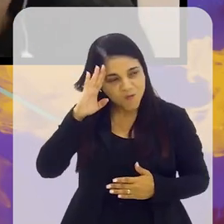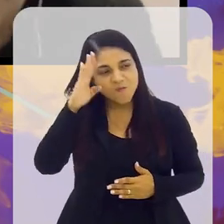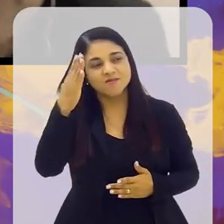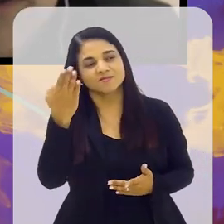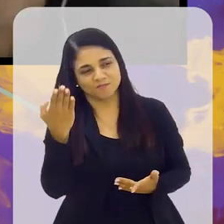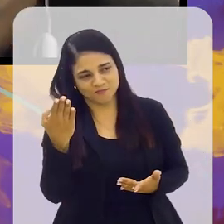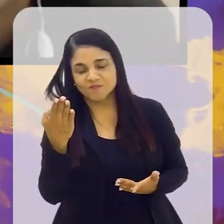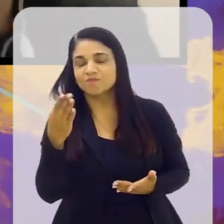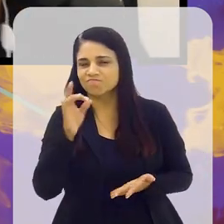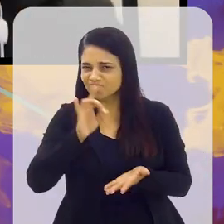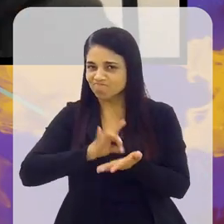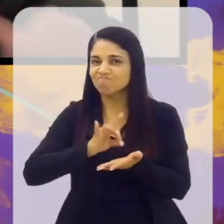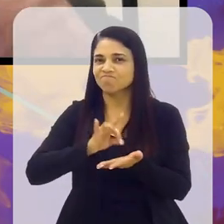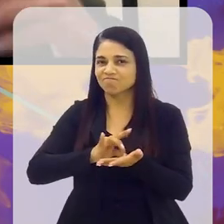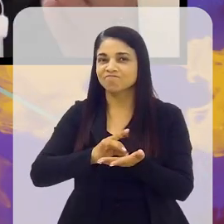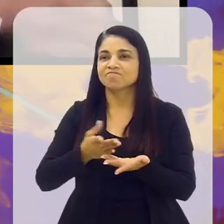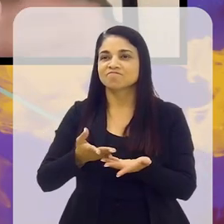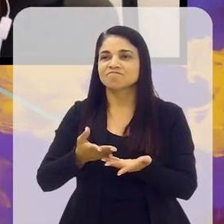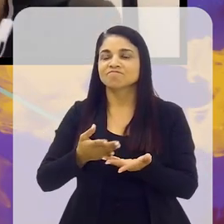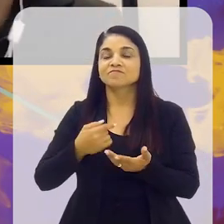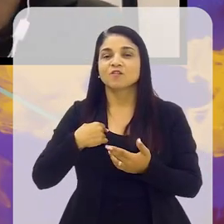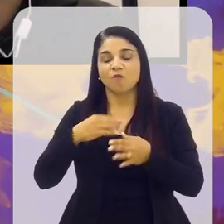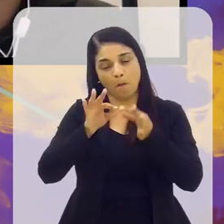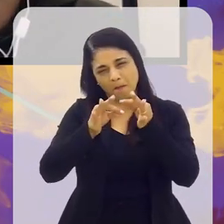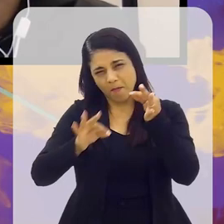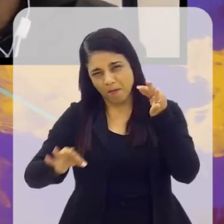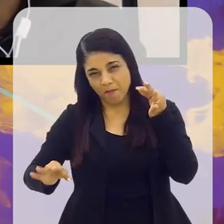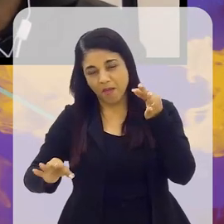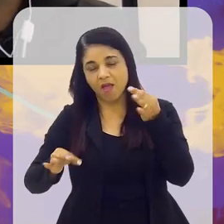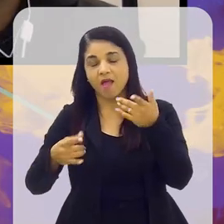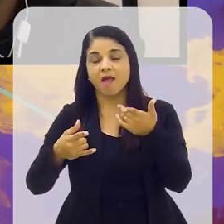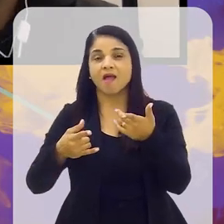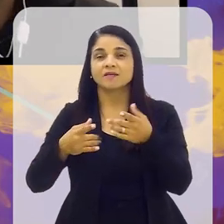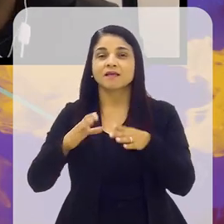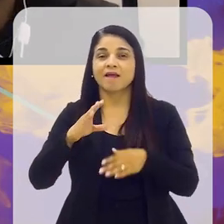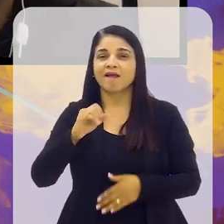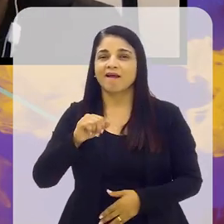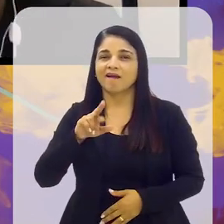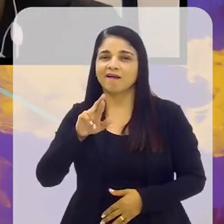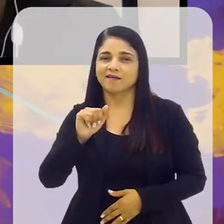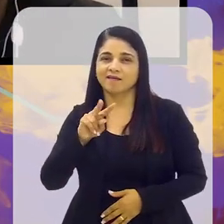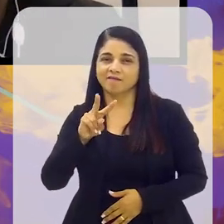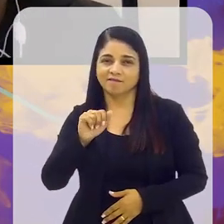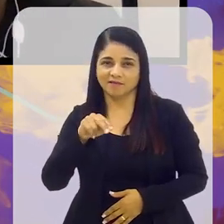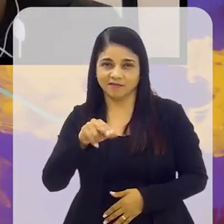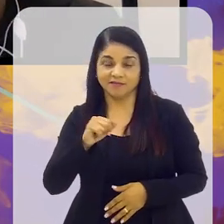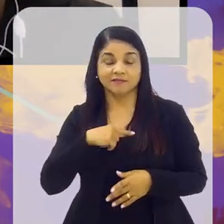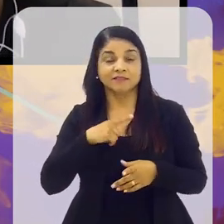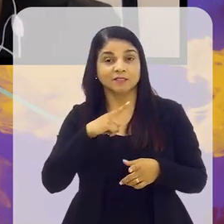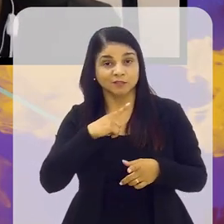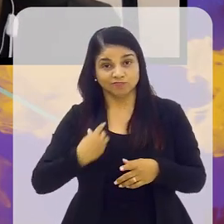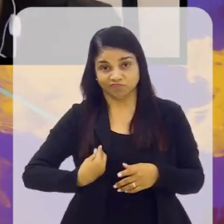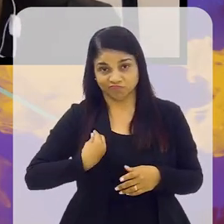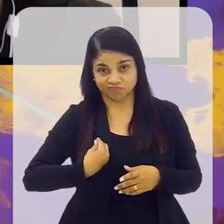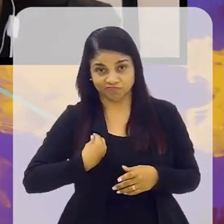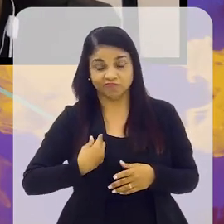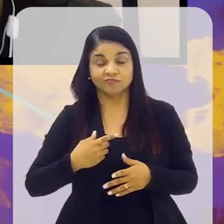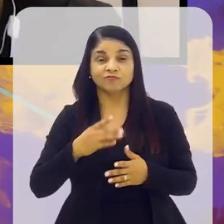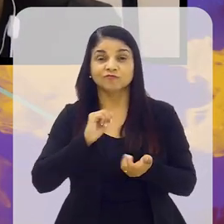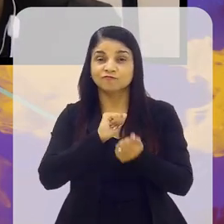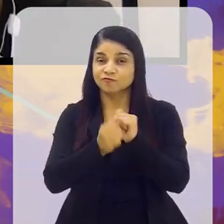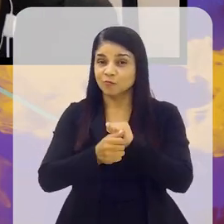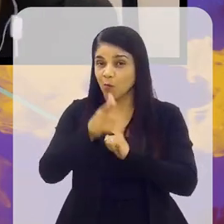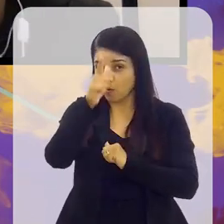fundamental. Então, por exemplo, eu vou me alongando aqui, falando um pouquinho dessa caravana, então, por exemplo, eu estive numa